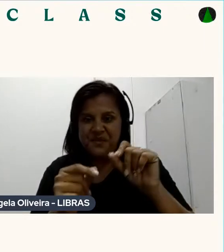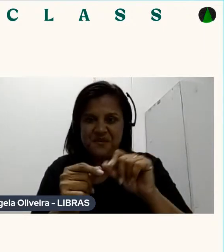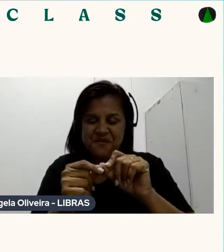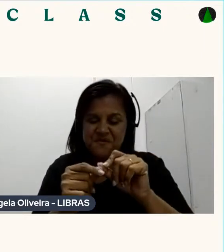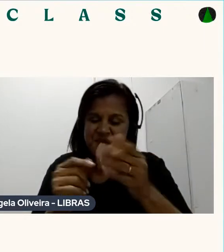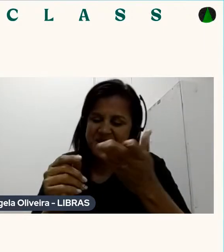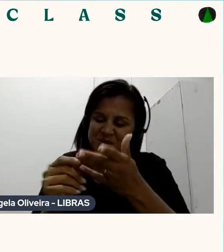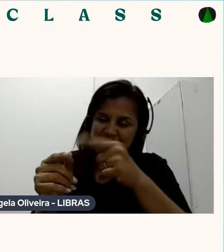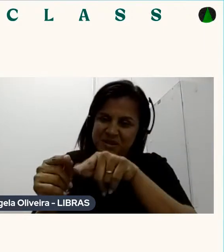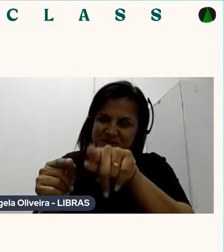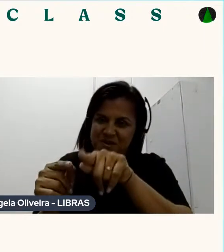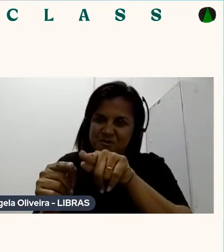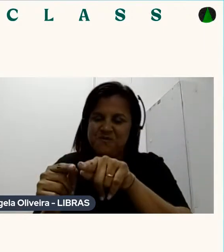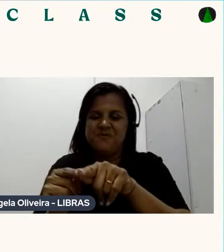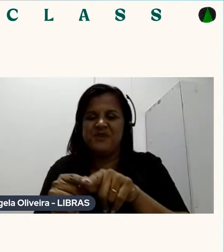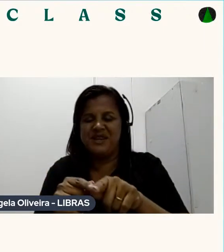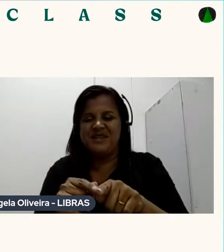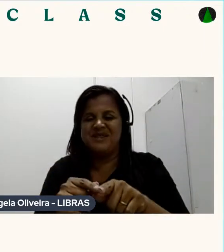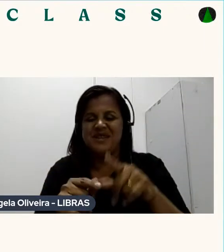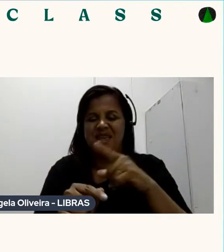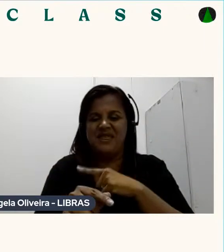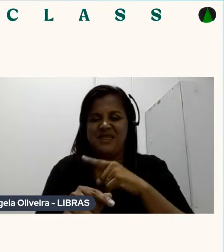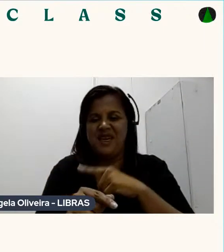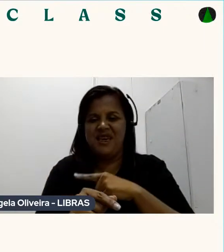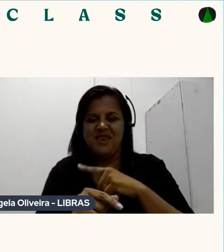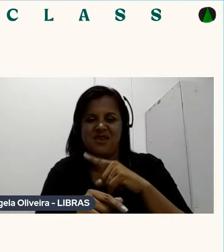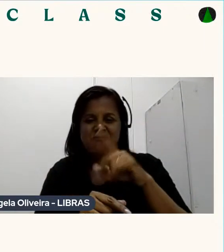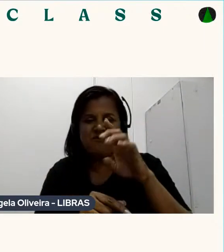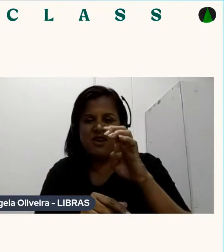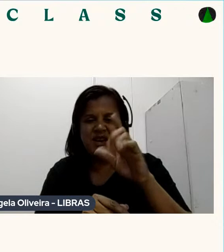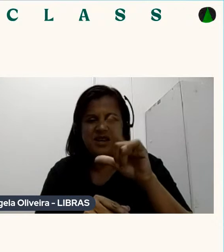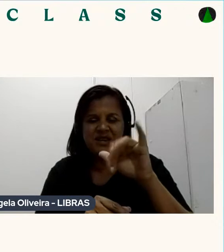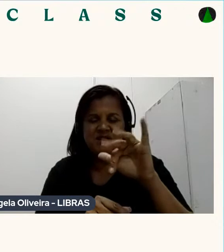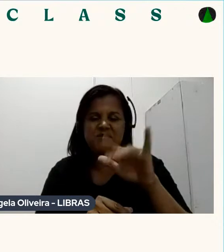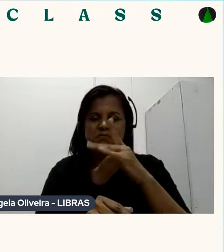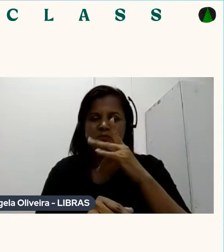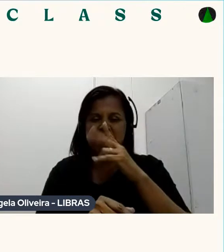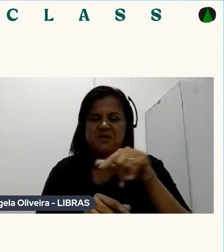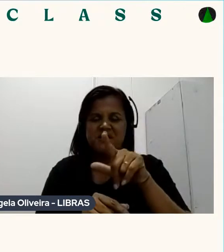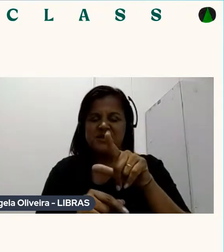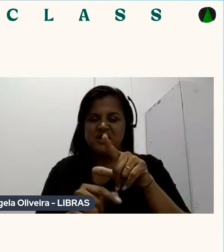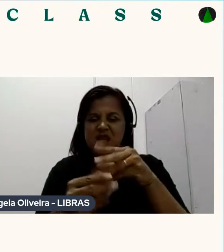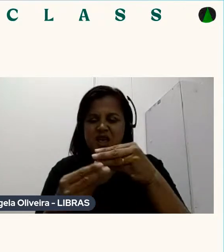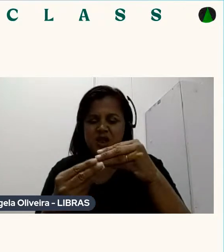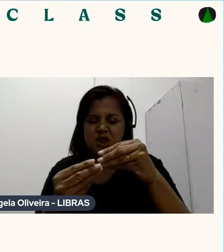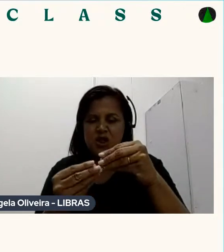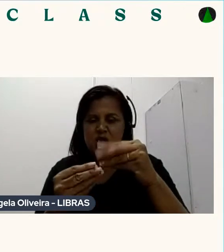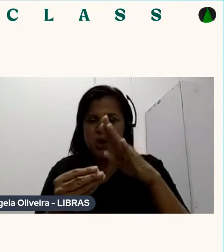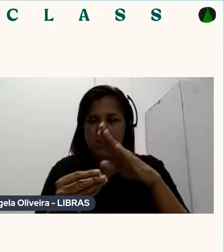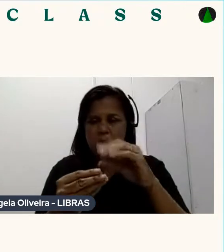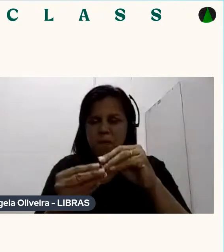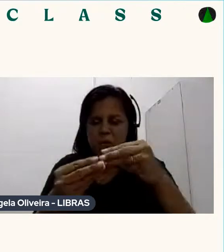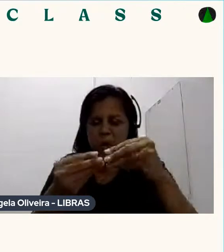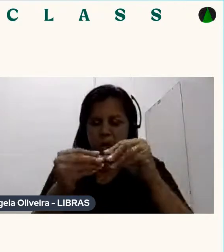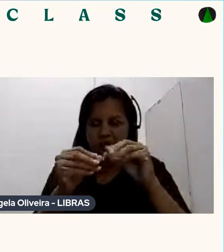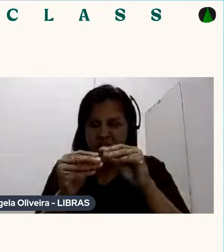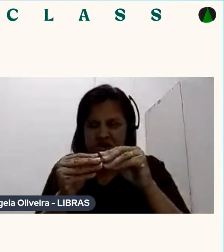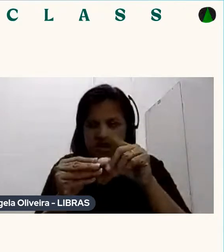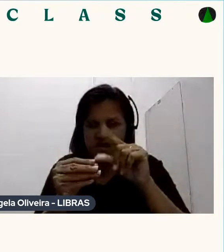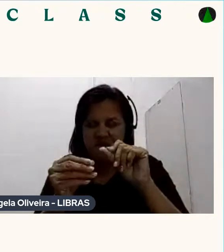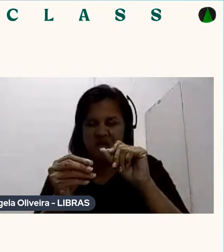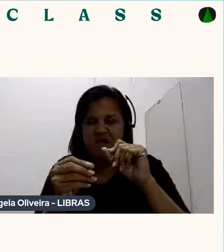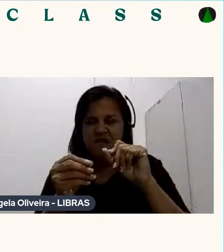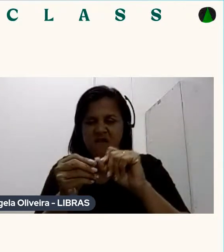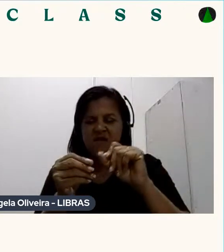Teve aqui Uma elipse Mas Vai sair Uma pecinha De borracha Nesse caso A gente fez Uma pintura Porque o